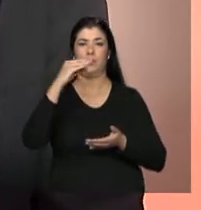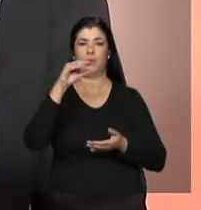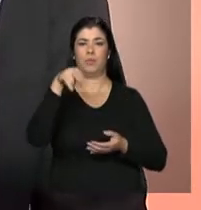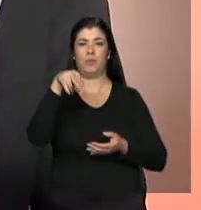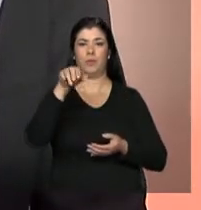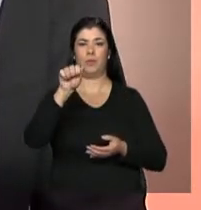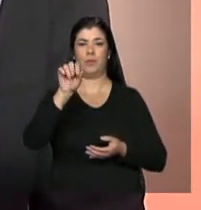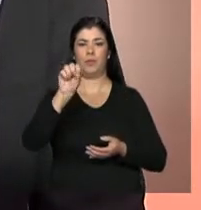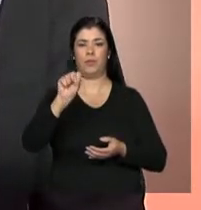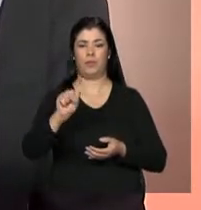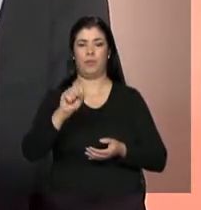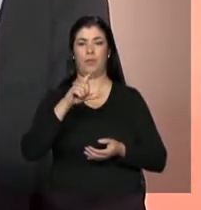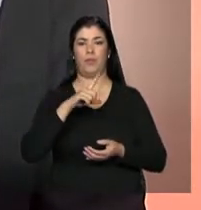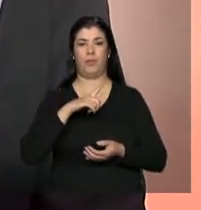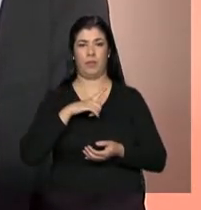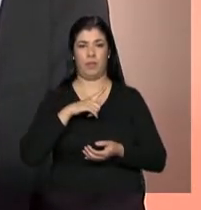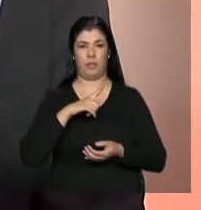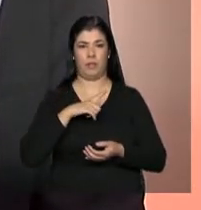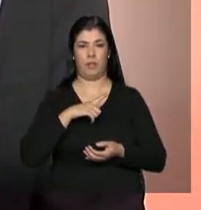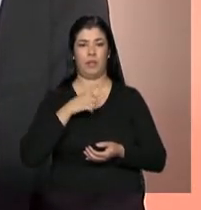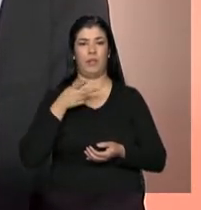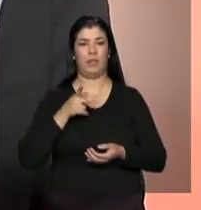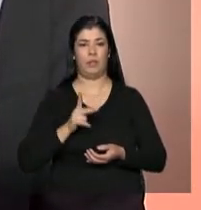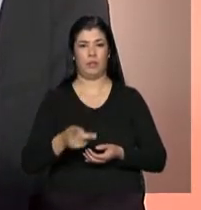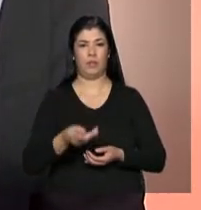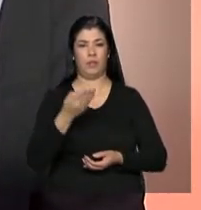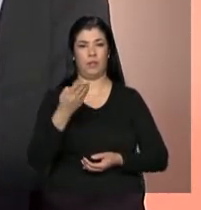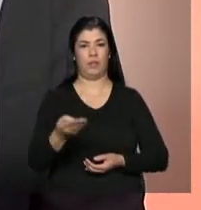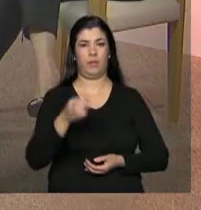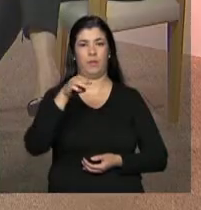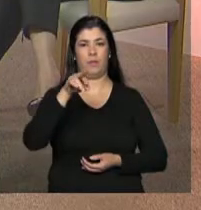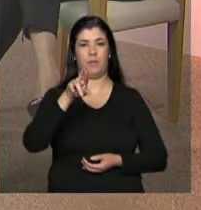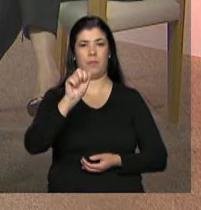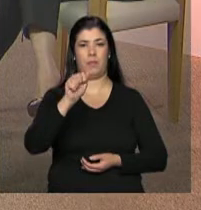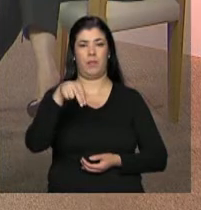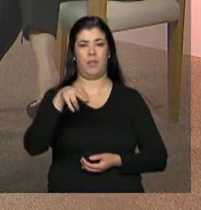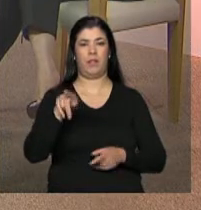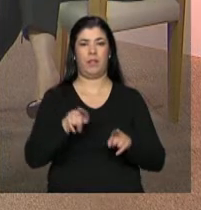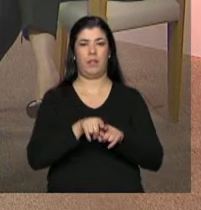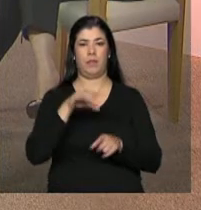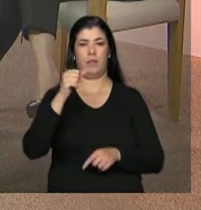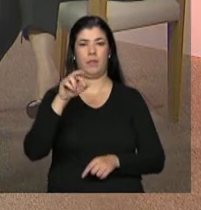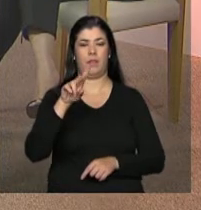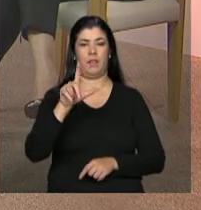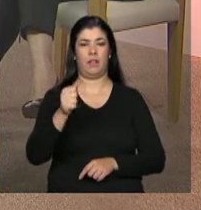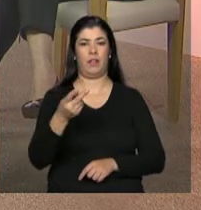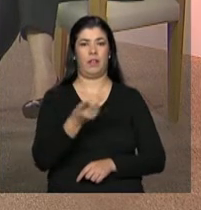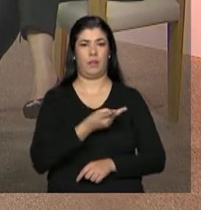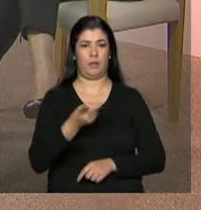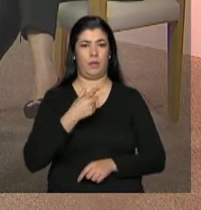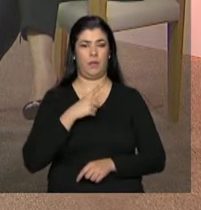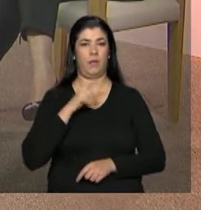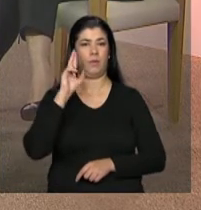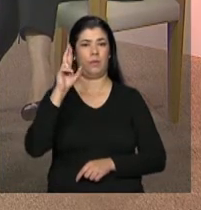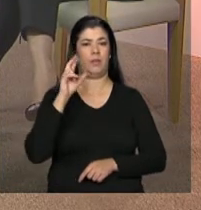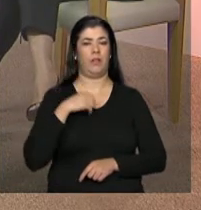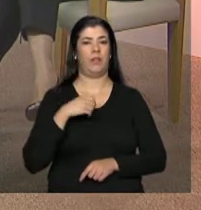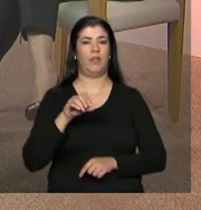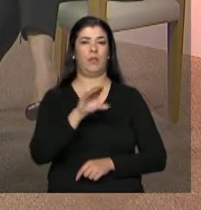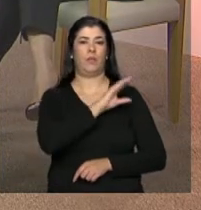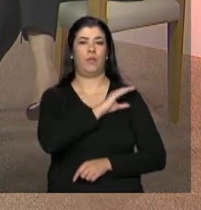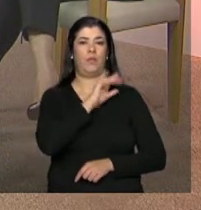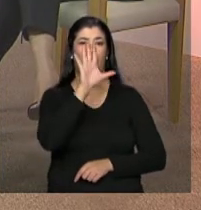de Assistência Social, o Quimeias. Continuam aqui com a gente, Miriam Queiroz e Carla Mota. As duas são da Coordenação Geral de